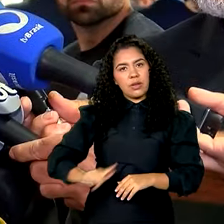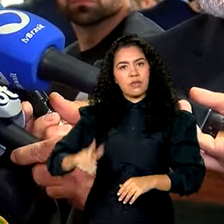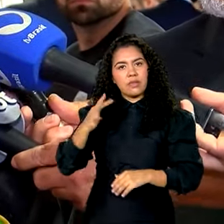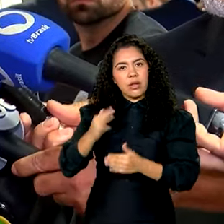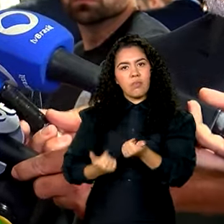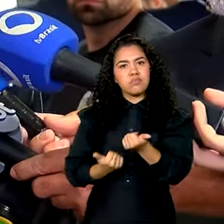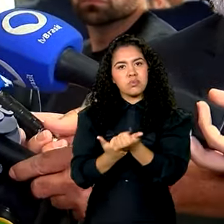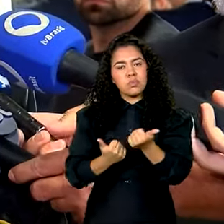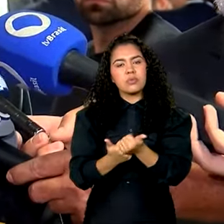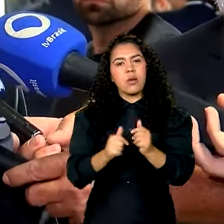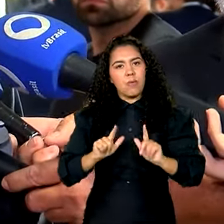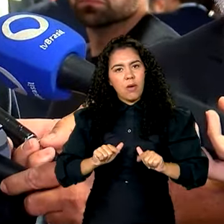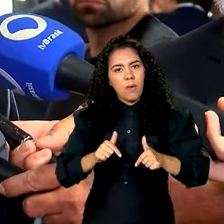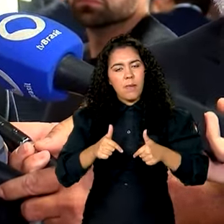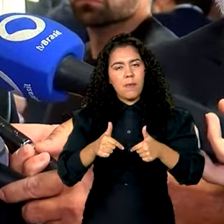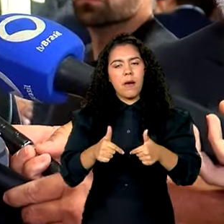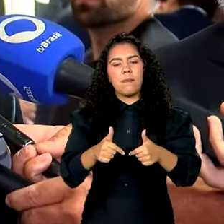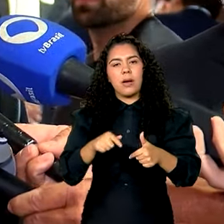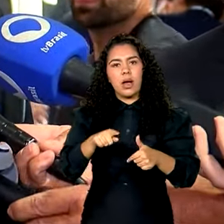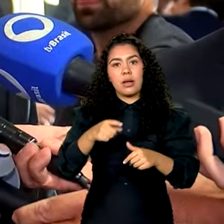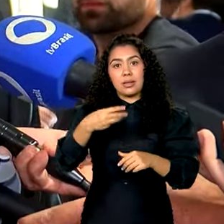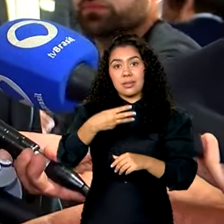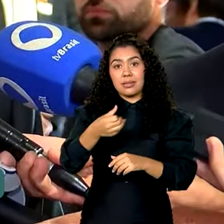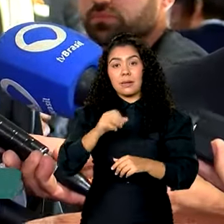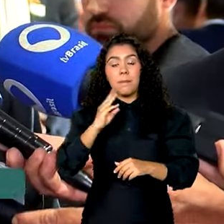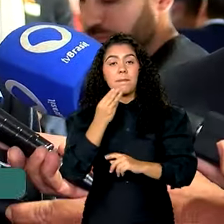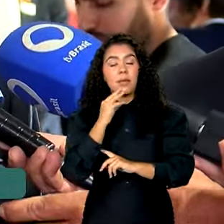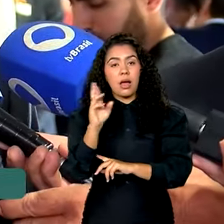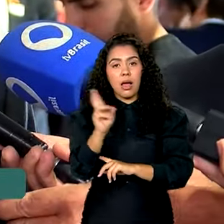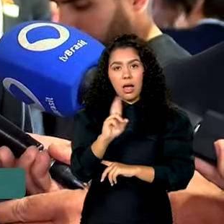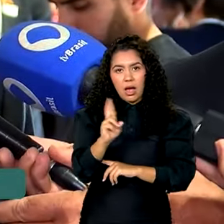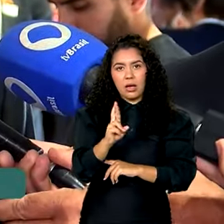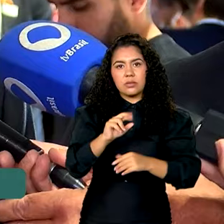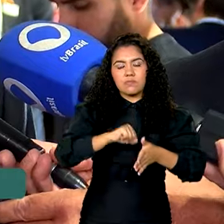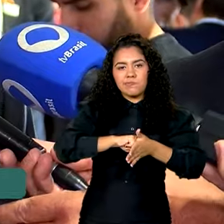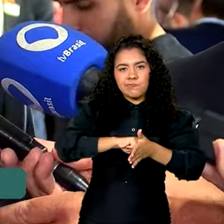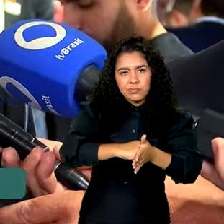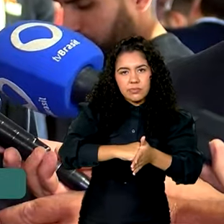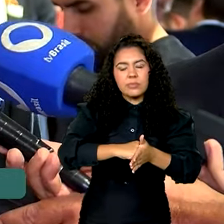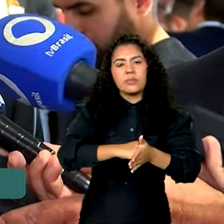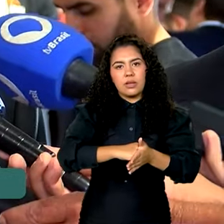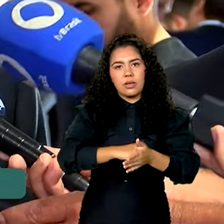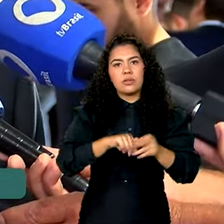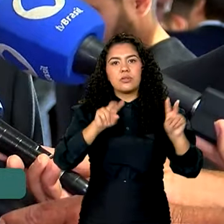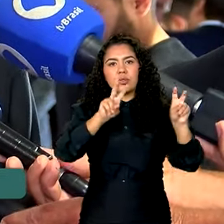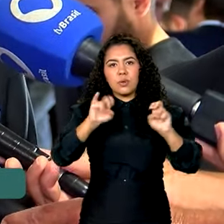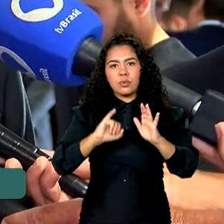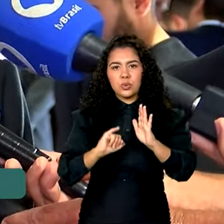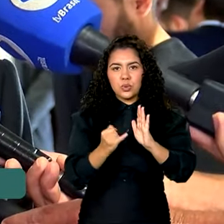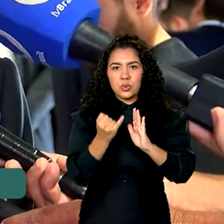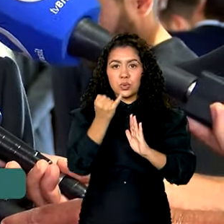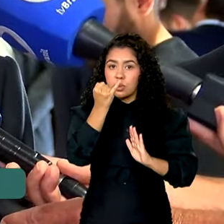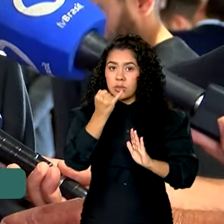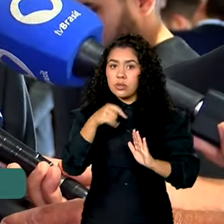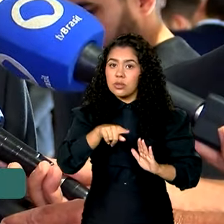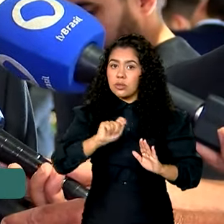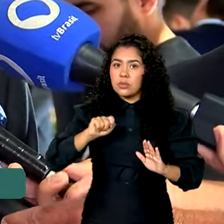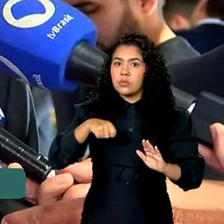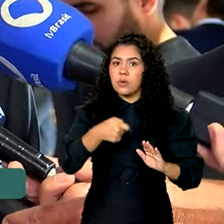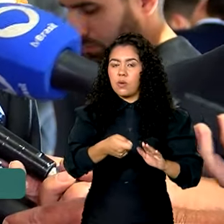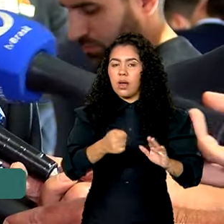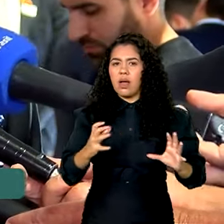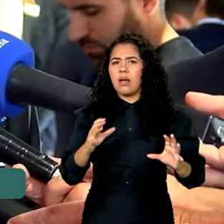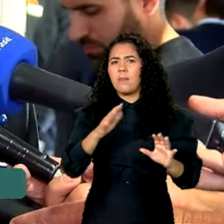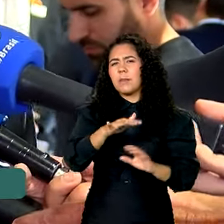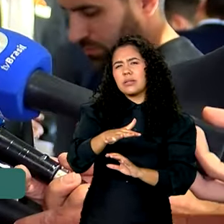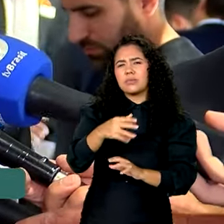,6 bilhões de reais, fora 18,6 milhões de reais dos encargos da dívida. Ou seja, é um esforço superior a 30